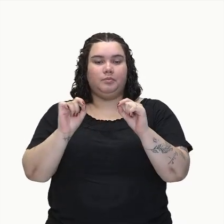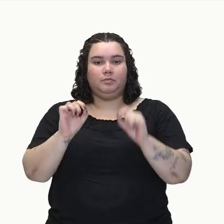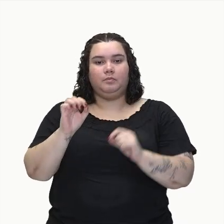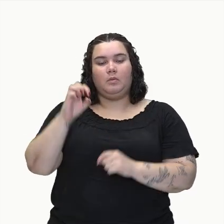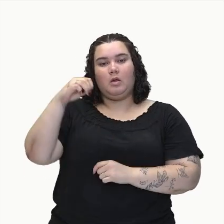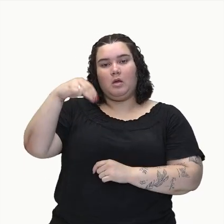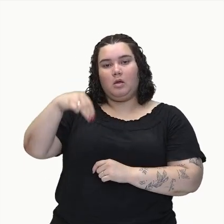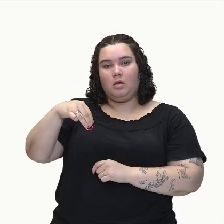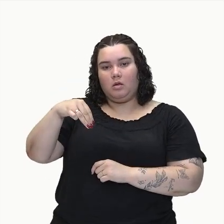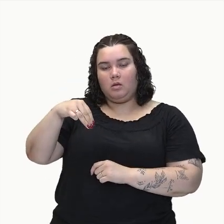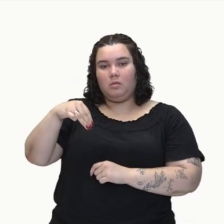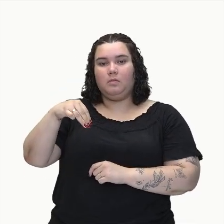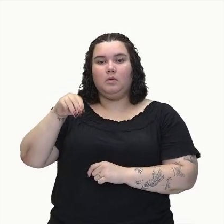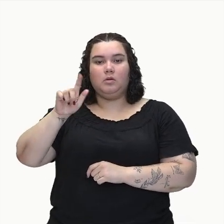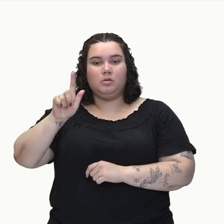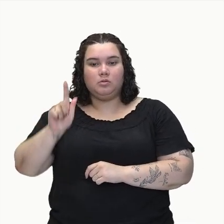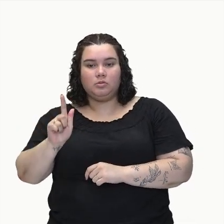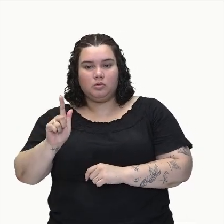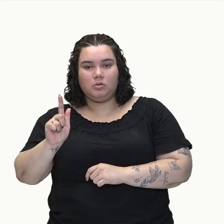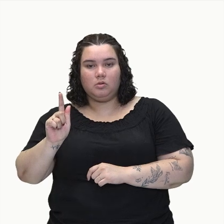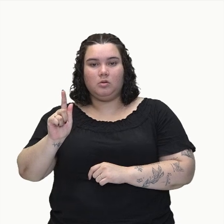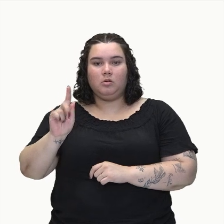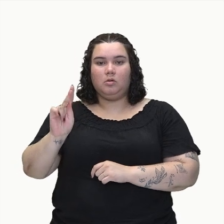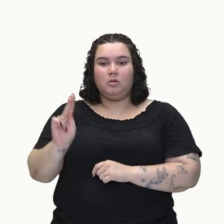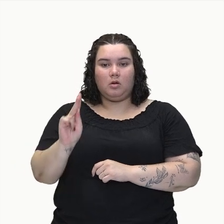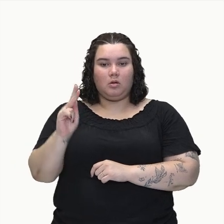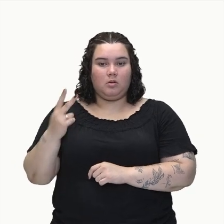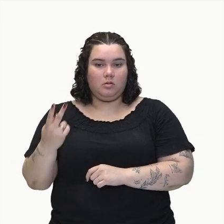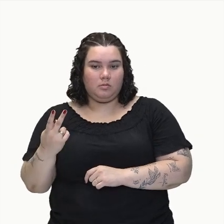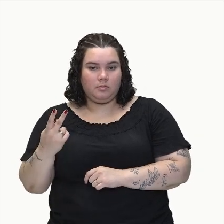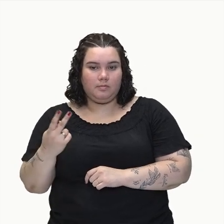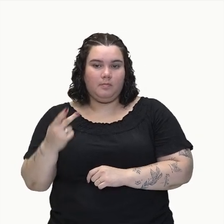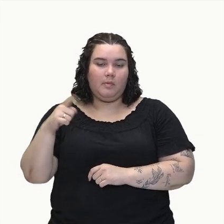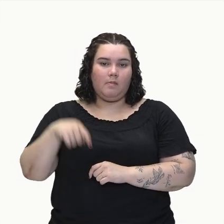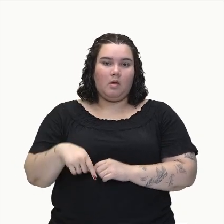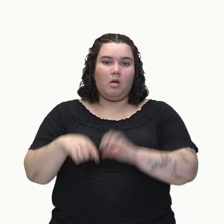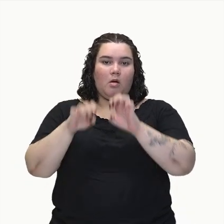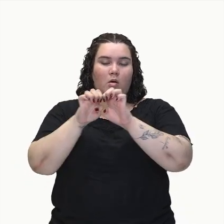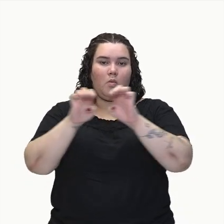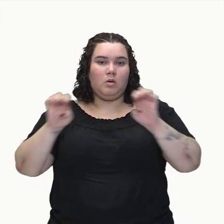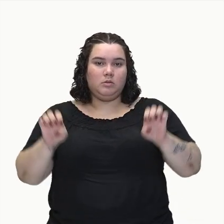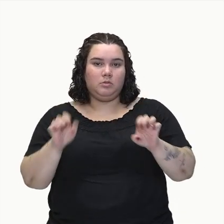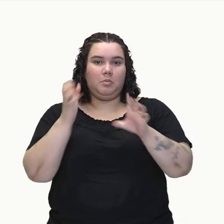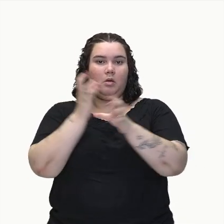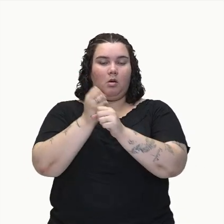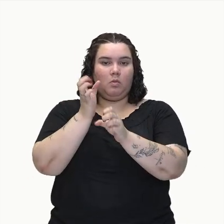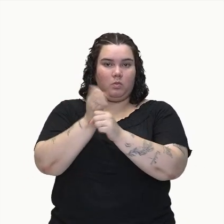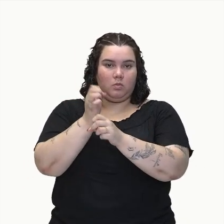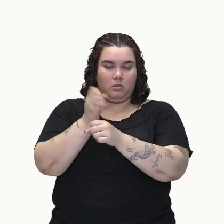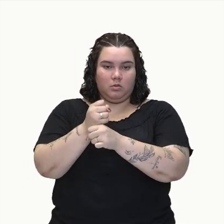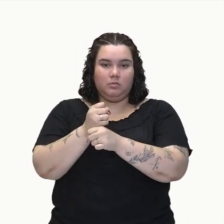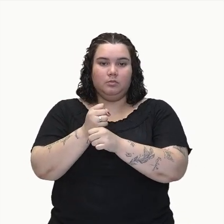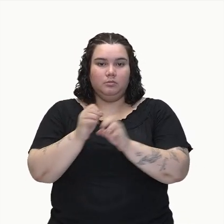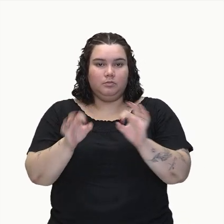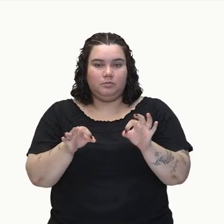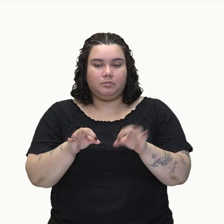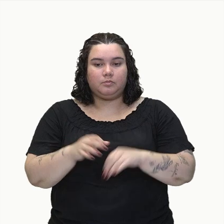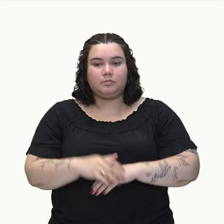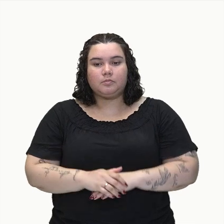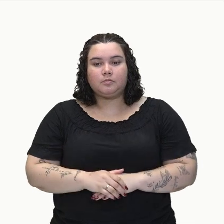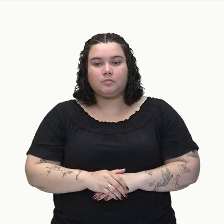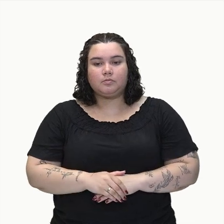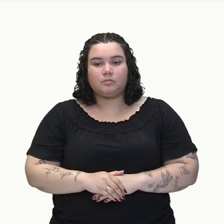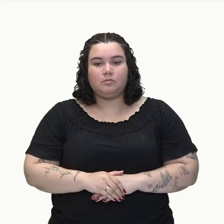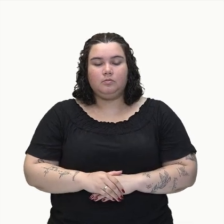MGH. Beleza, pessoal? Então, é assim que a gente calcula energia potencial gravitacional.